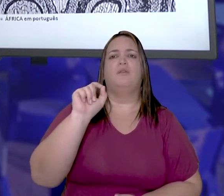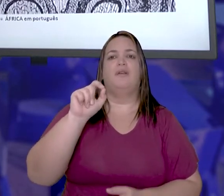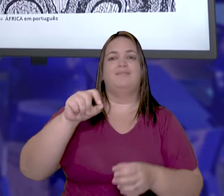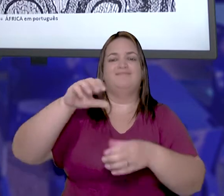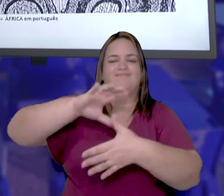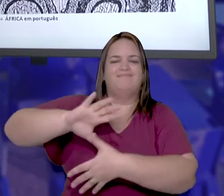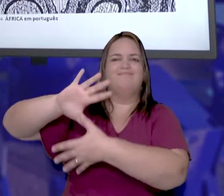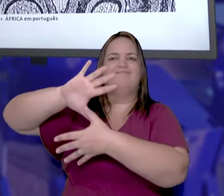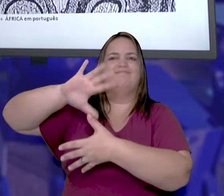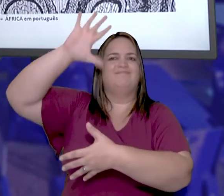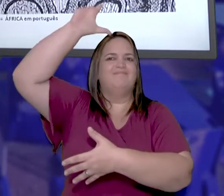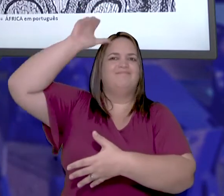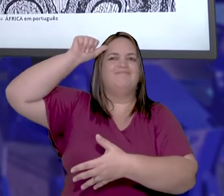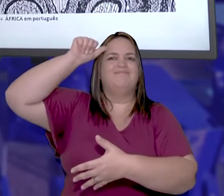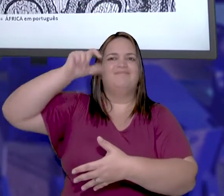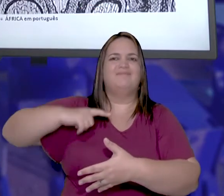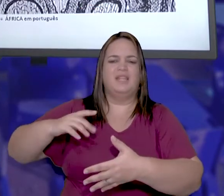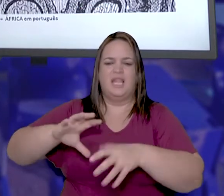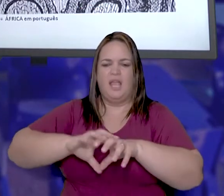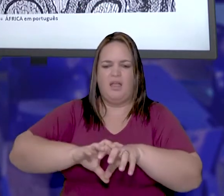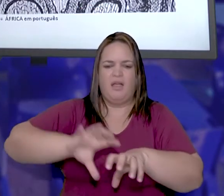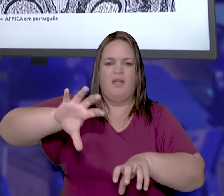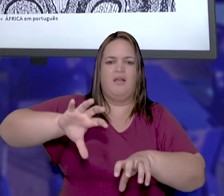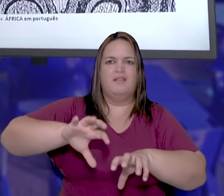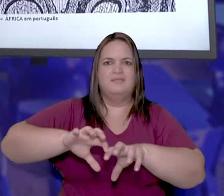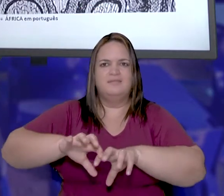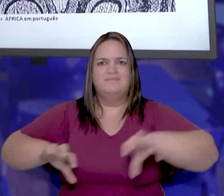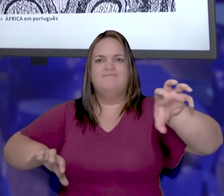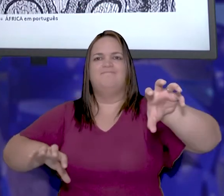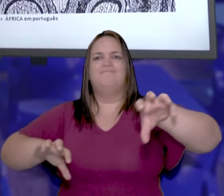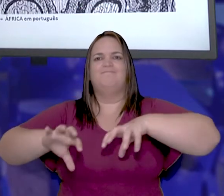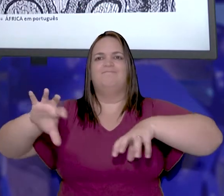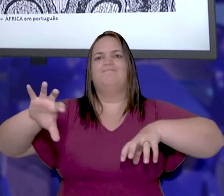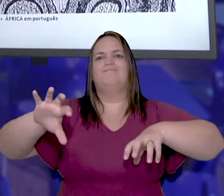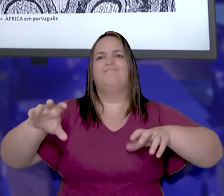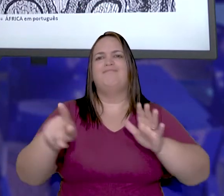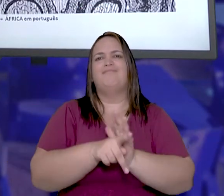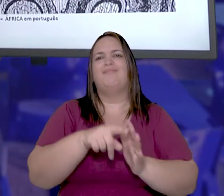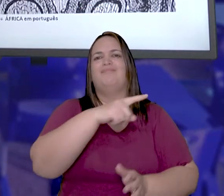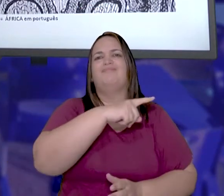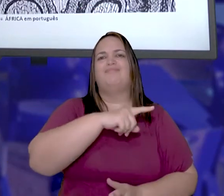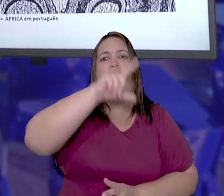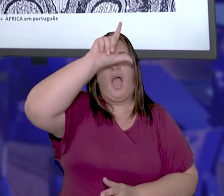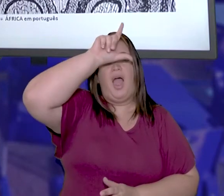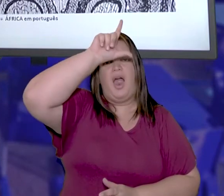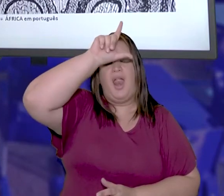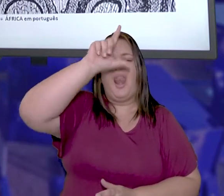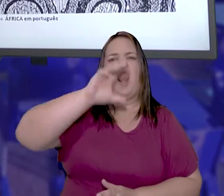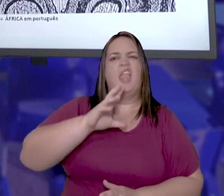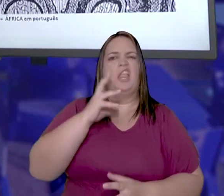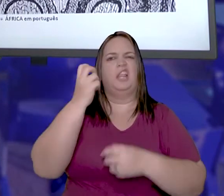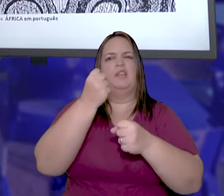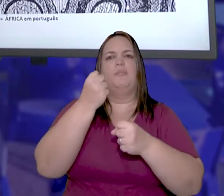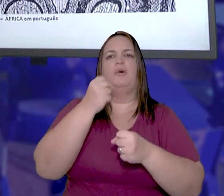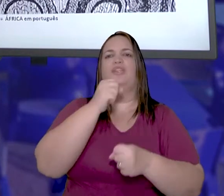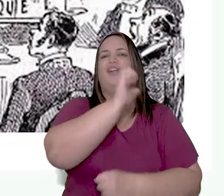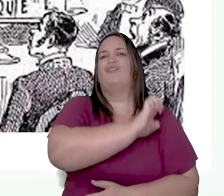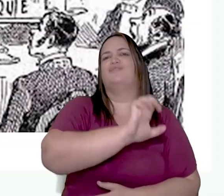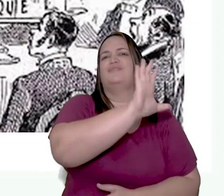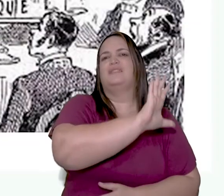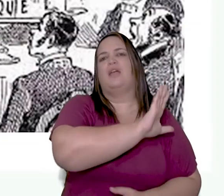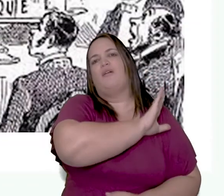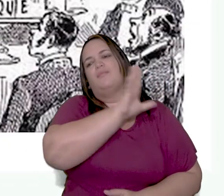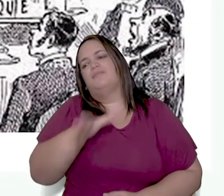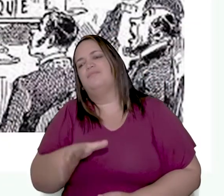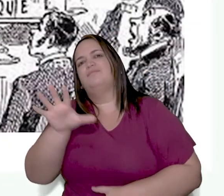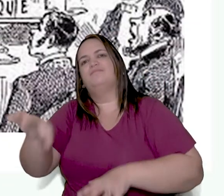perguntando. Foi o período no qual o continente africano foi repartido pelas